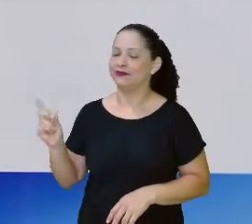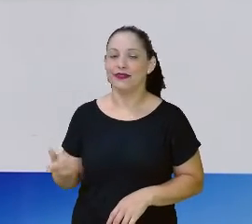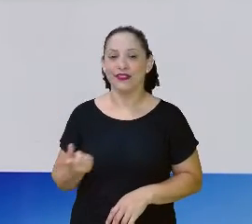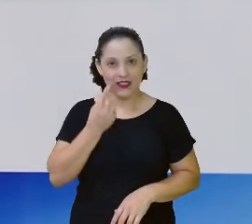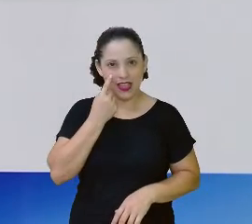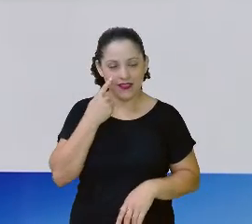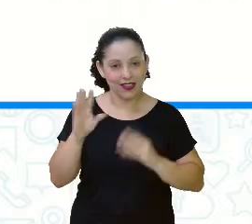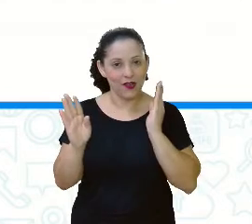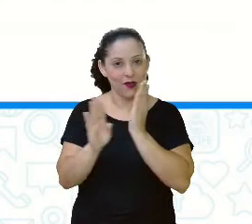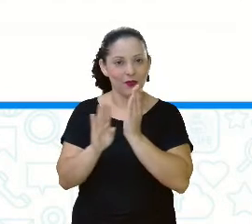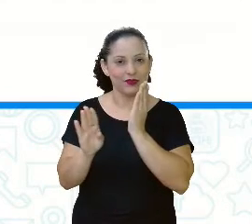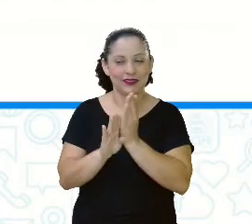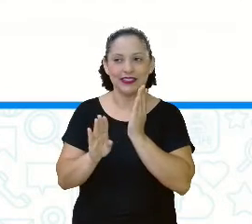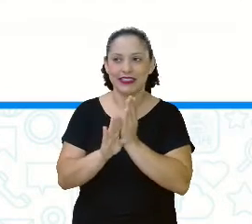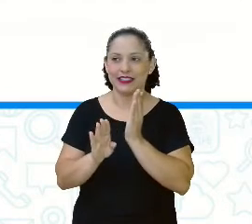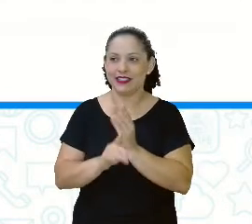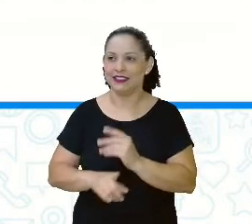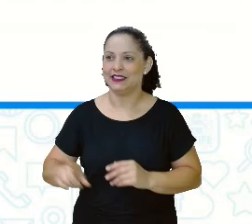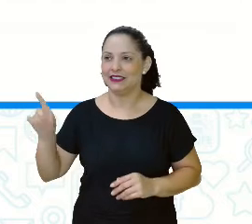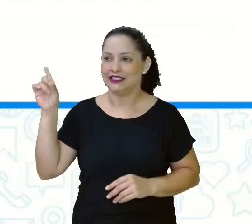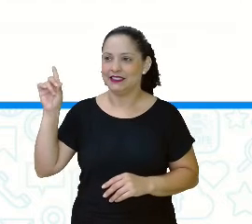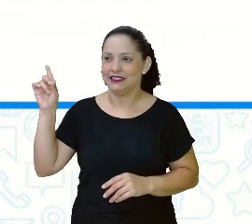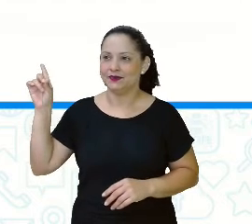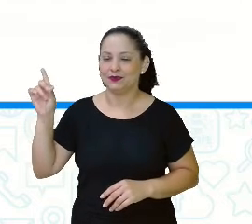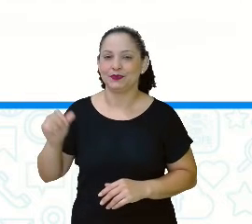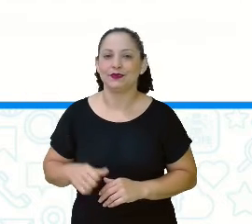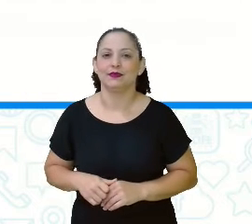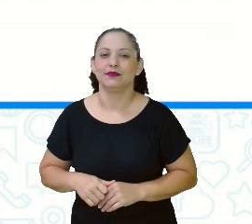assim que vocês irão encontrar.